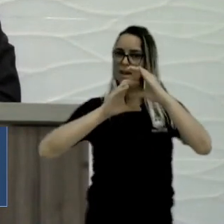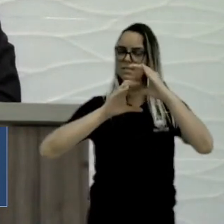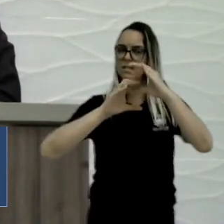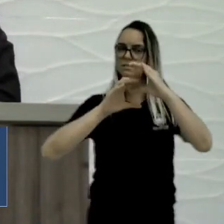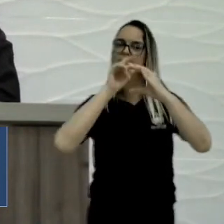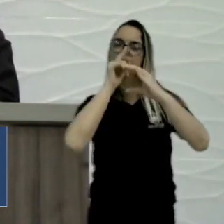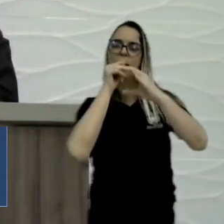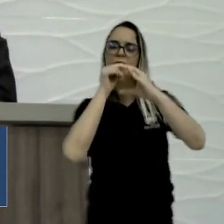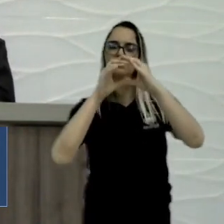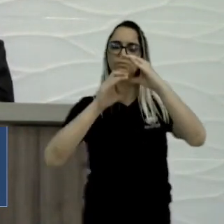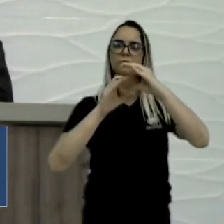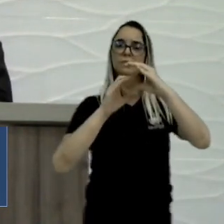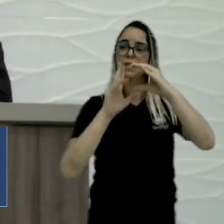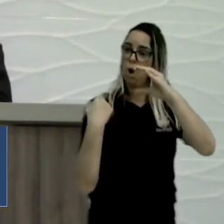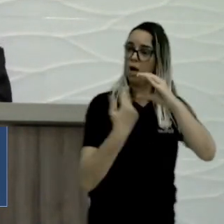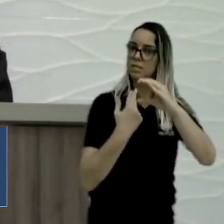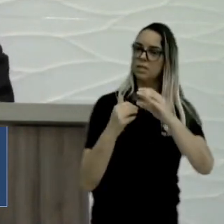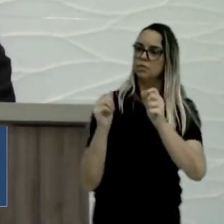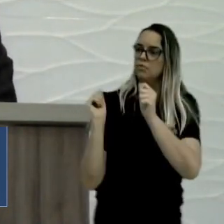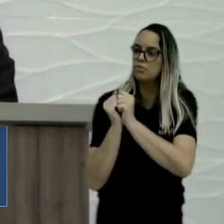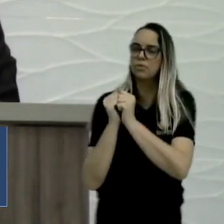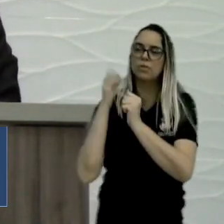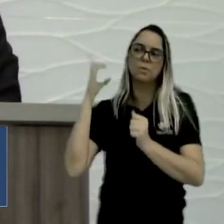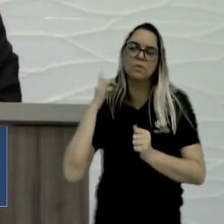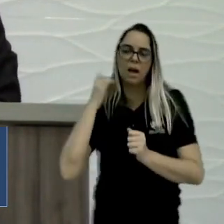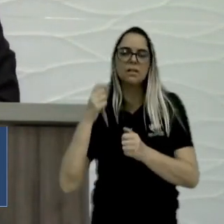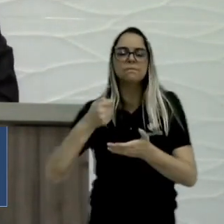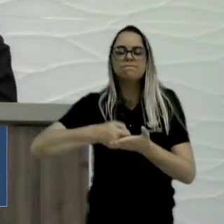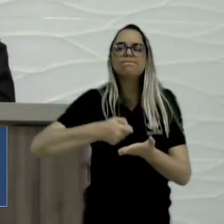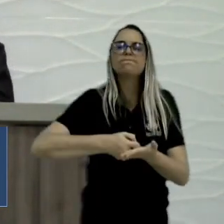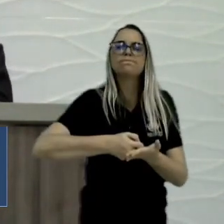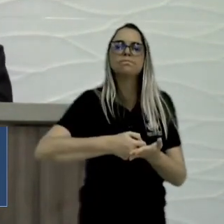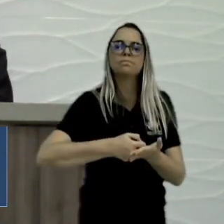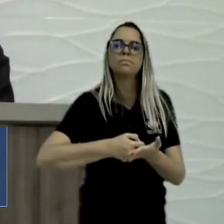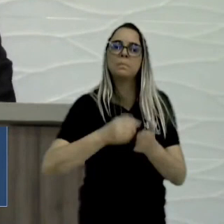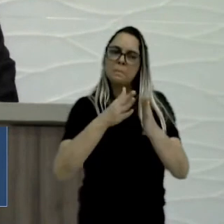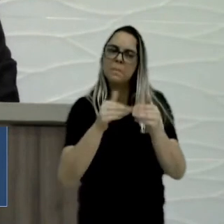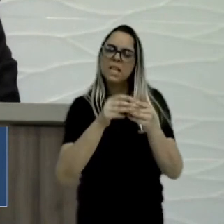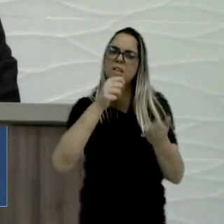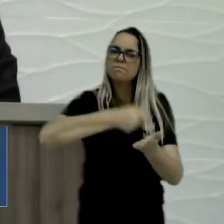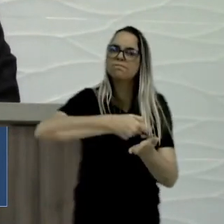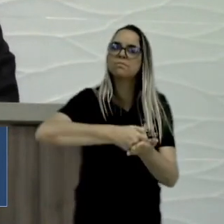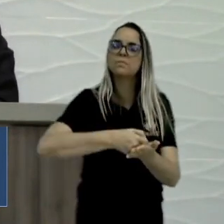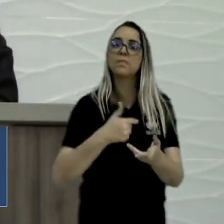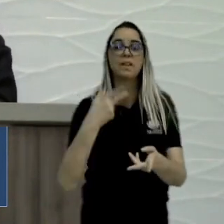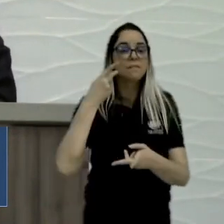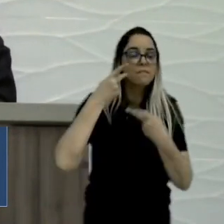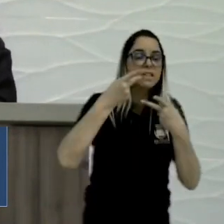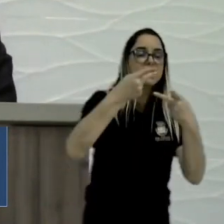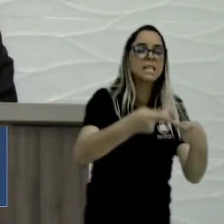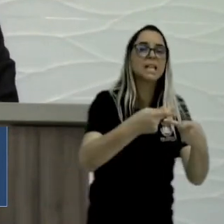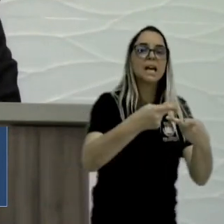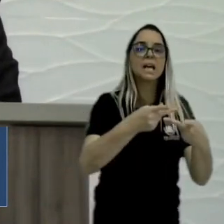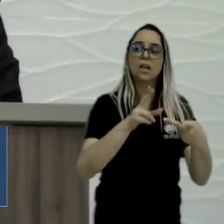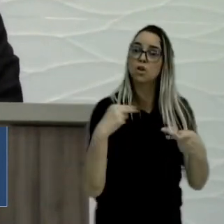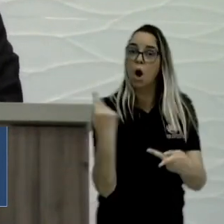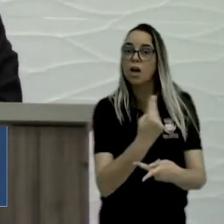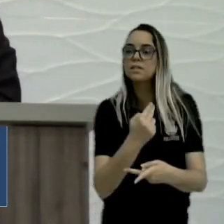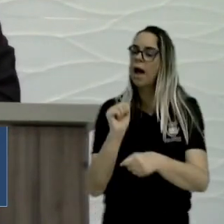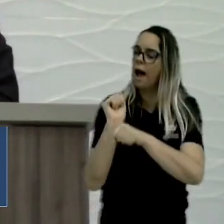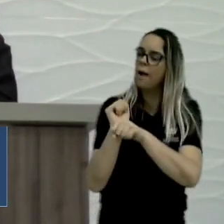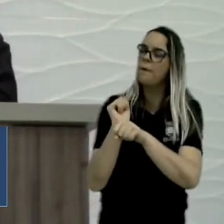a gente fomos com a deputada cobrar o presidente da Compesa, a gente cobrou uma visita do presidente da Compesa aqui, estamos aguardando,